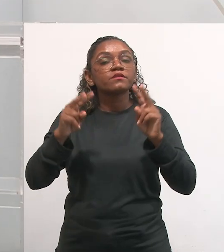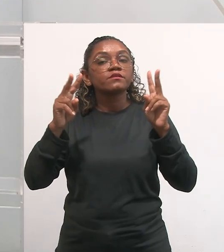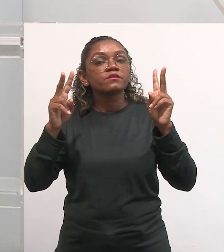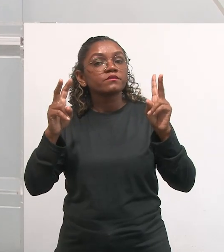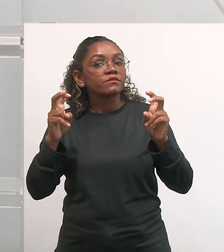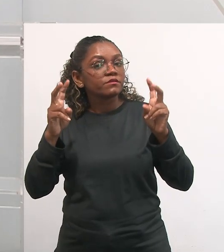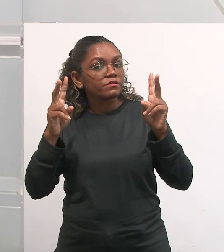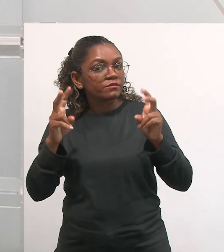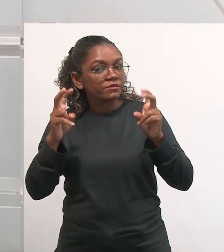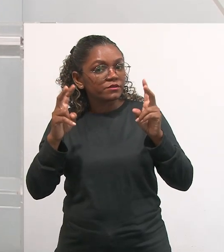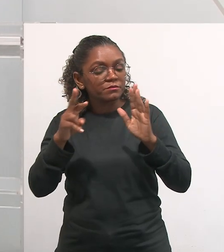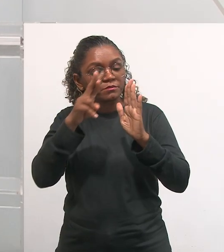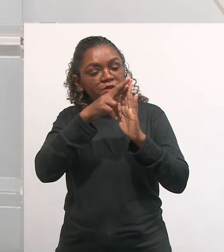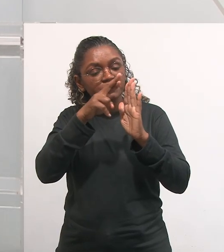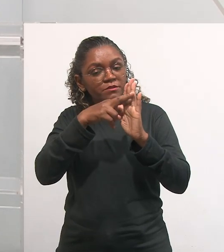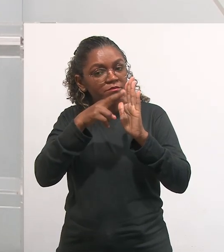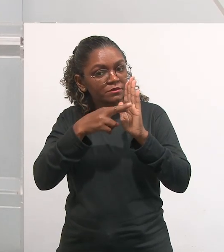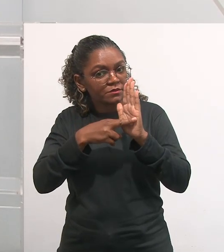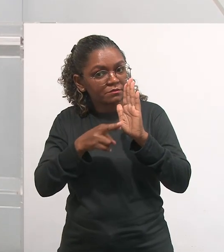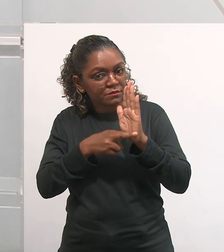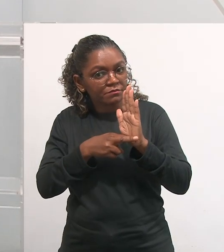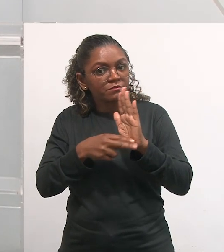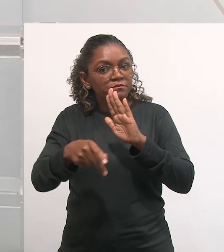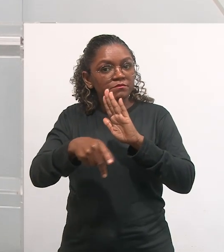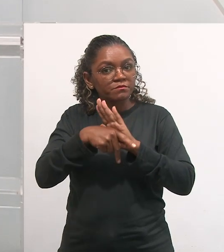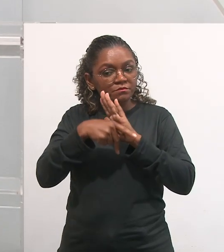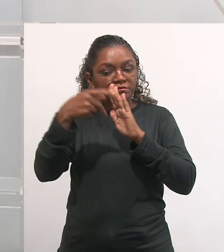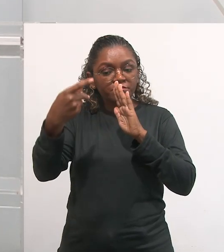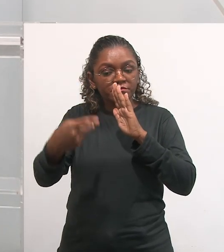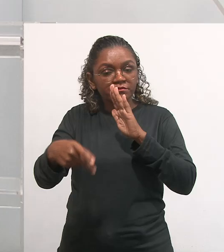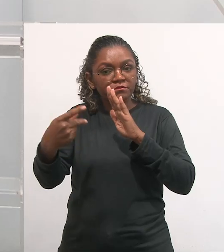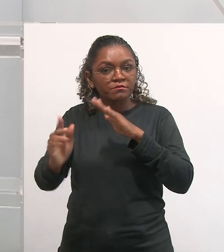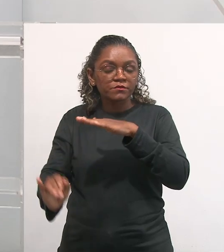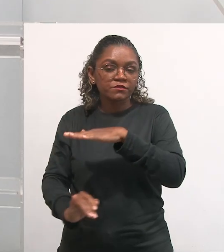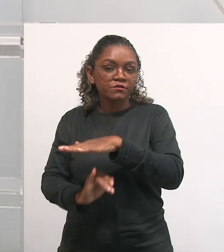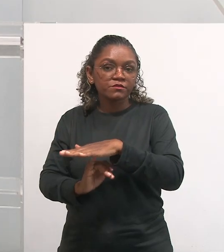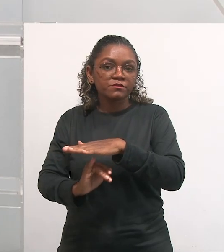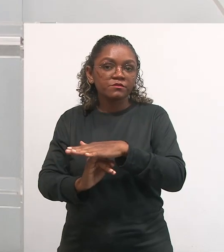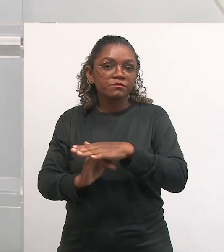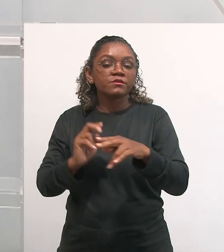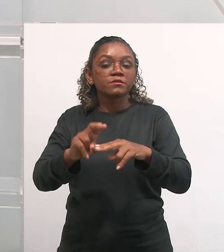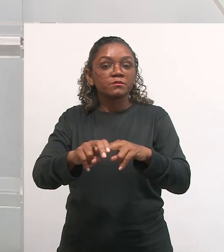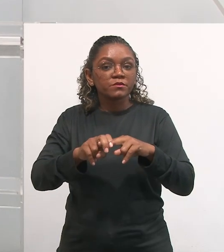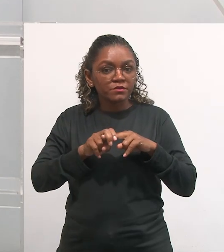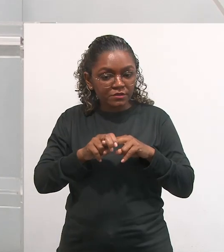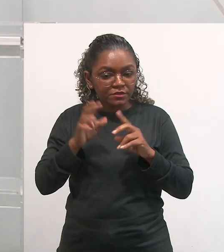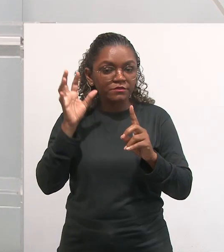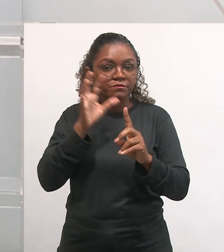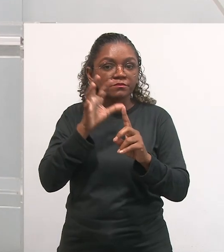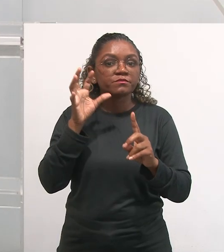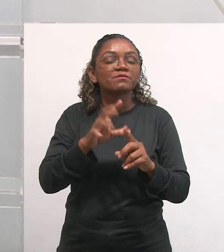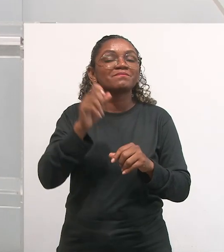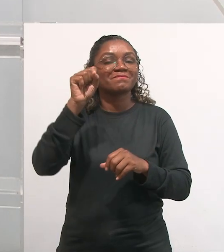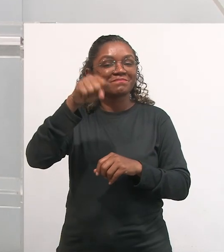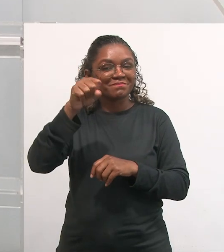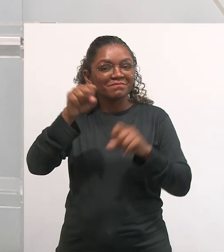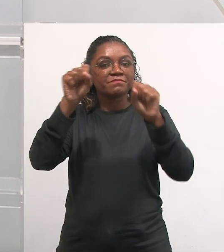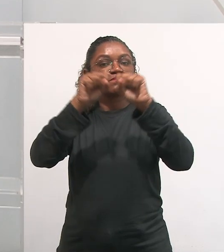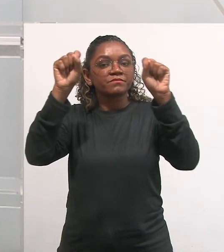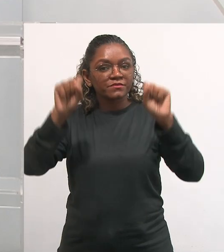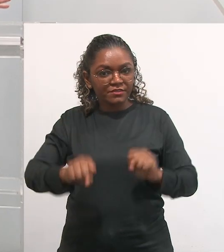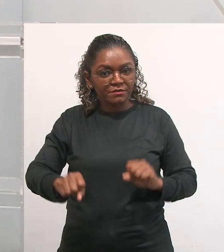regular esses processos nas instituições escolares. Então, essa perspectiva influenciou bastante o nosso sistema